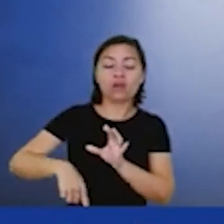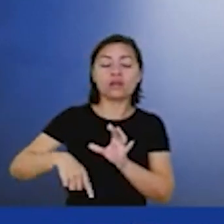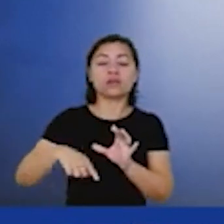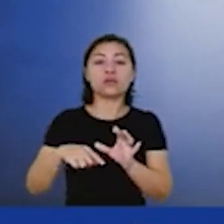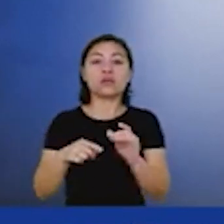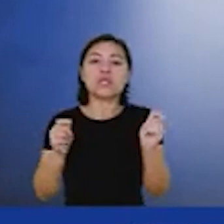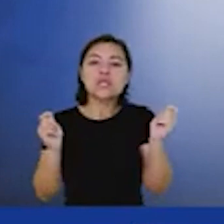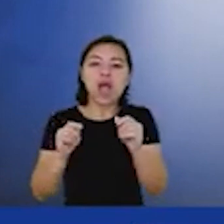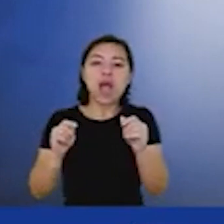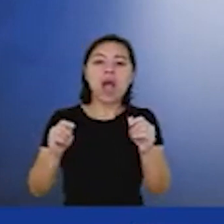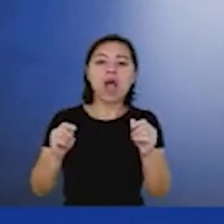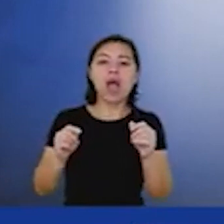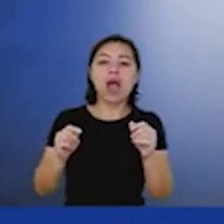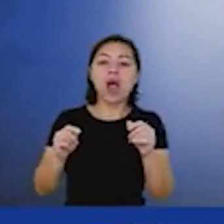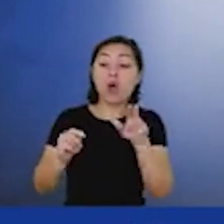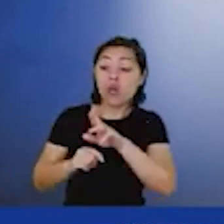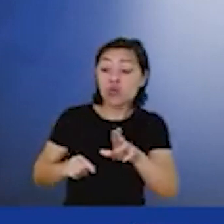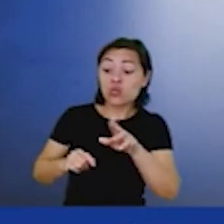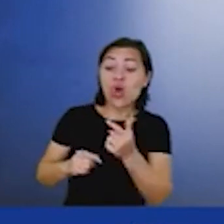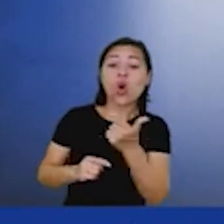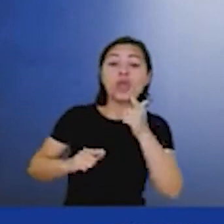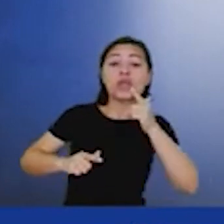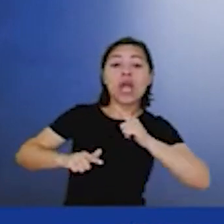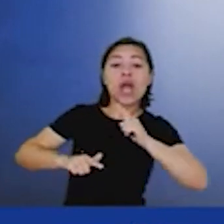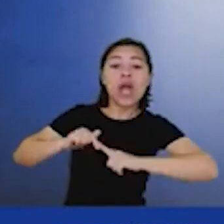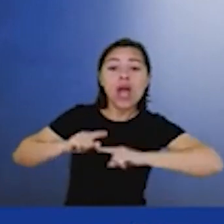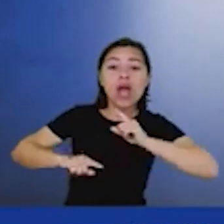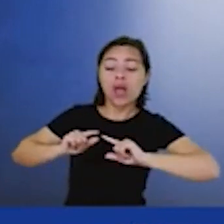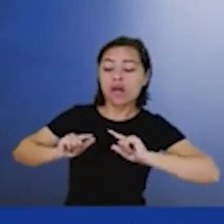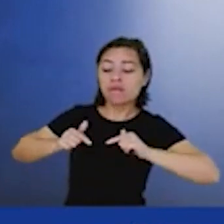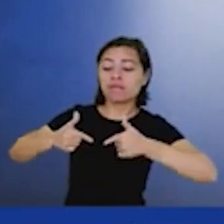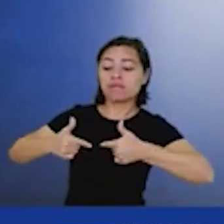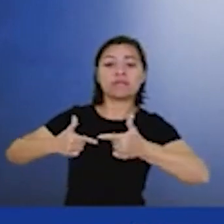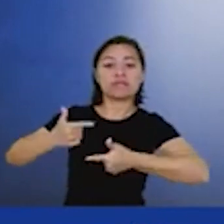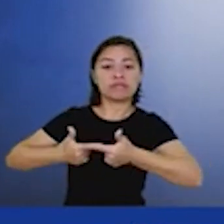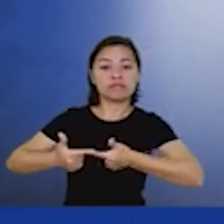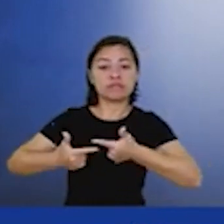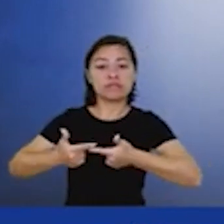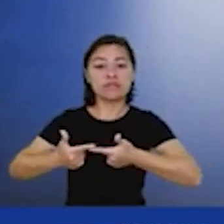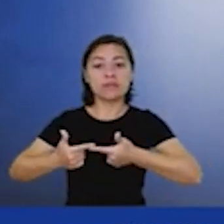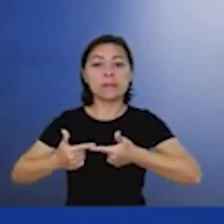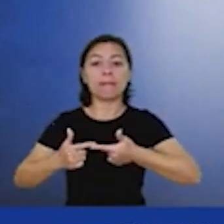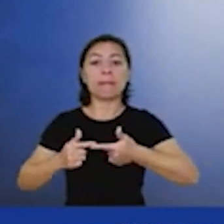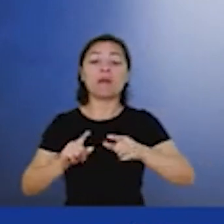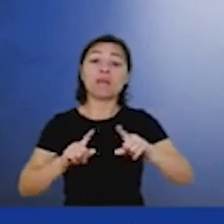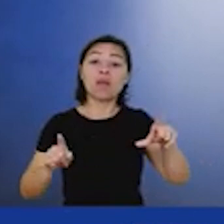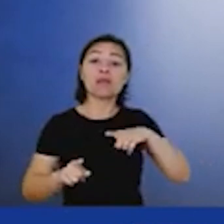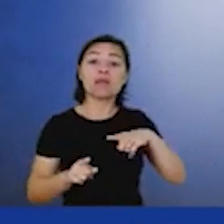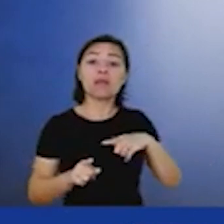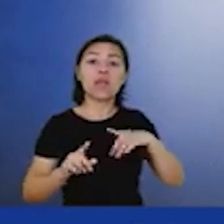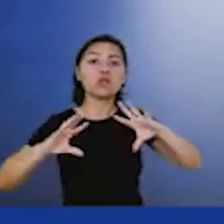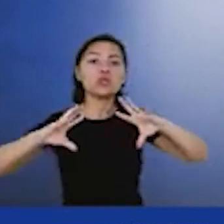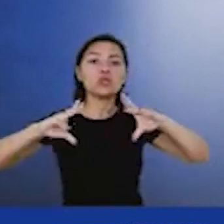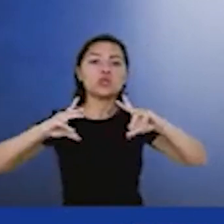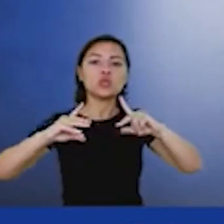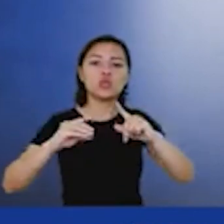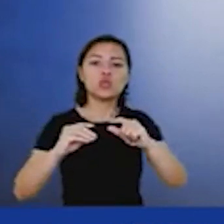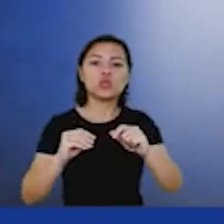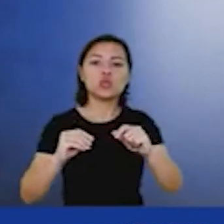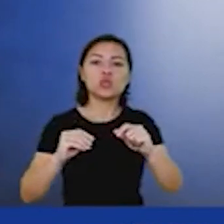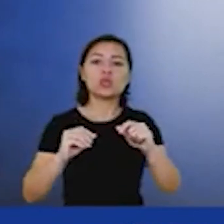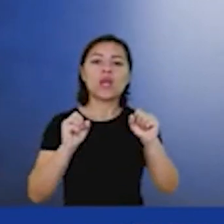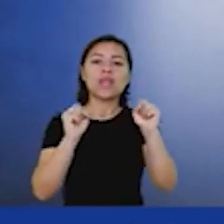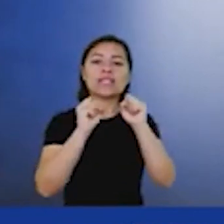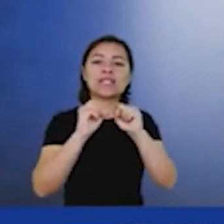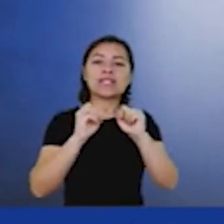recompletados para a atividade de CCS. Mas existe todo um ecossistema em volta da